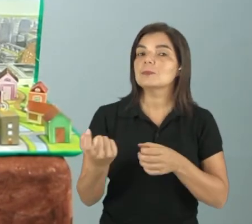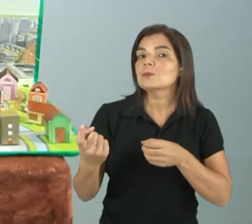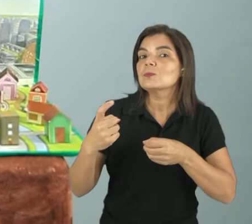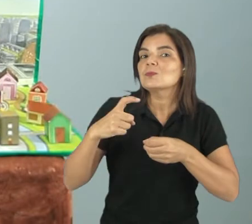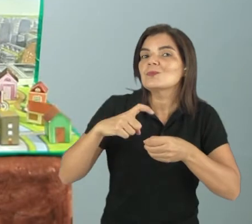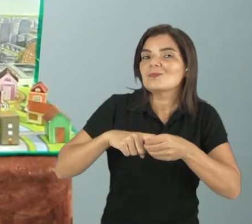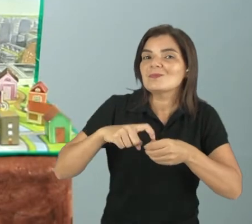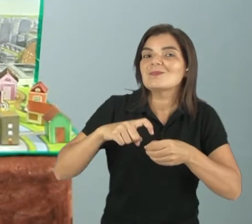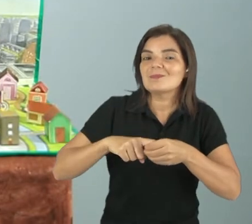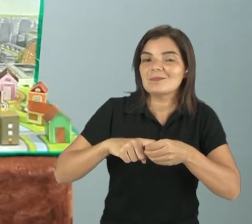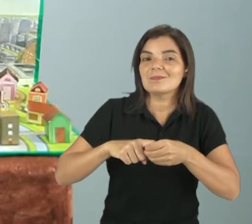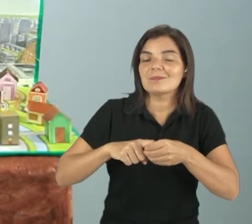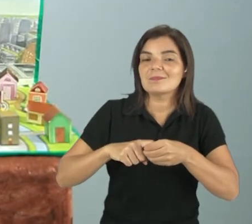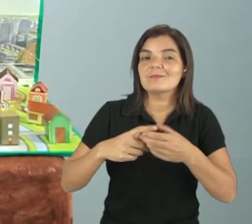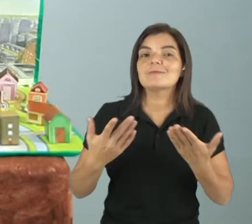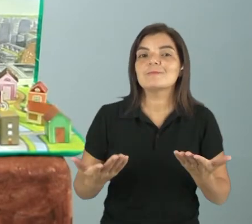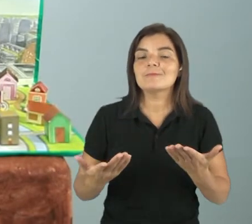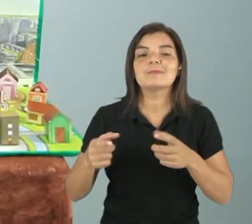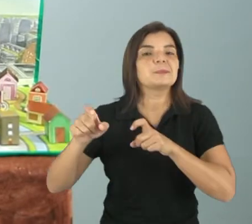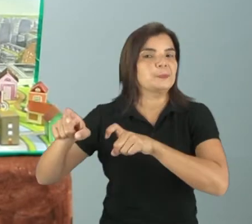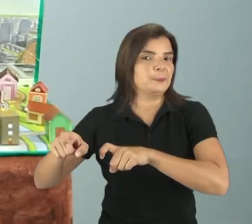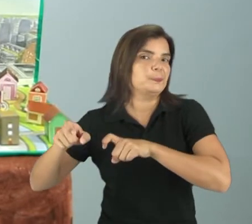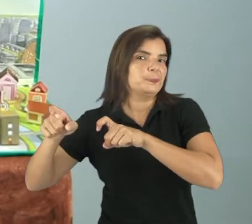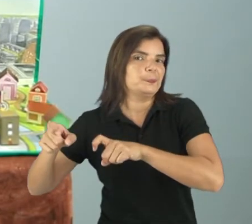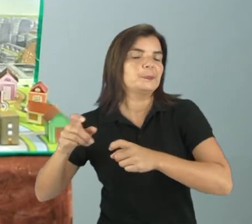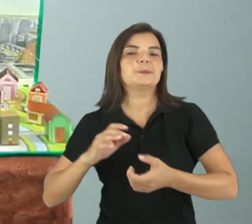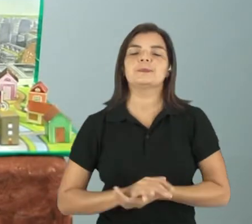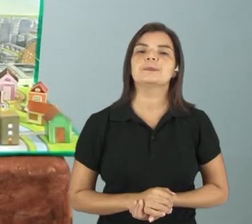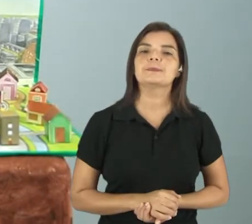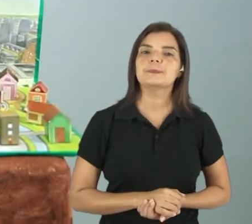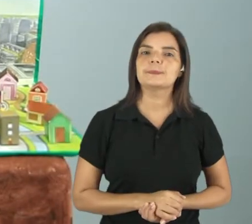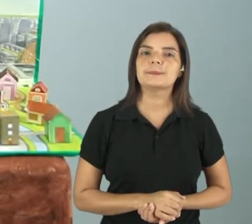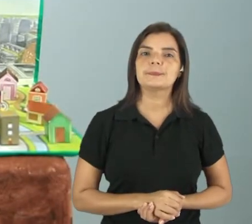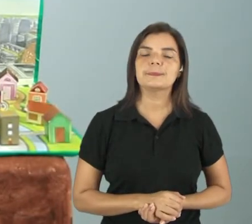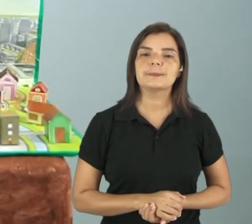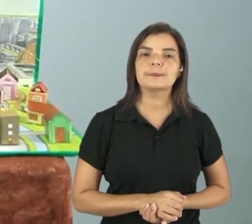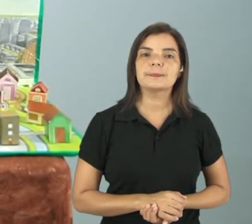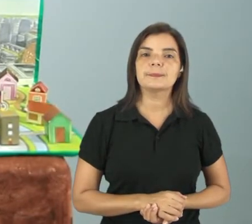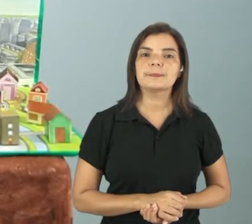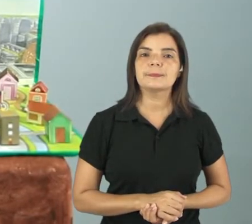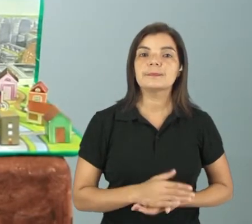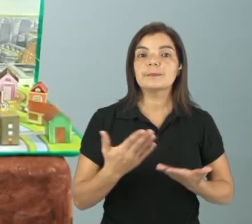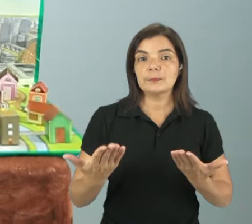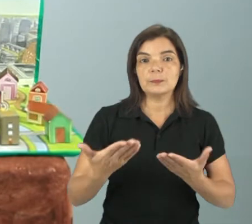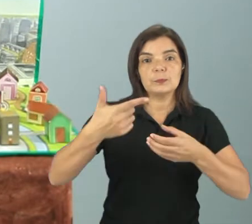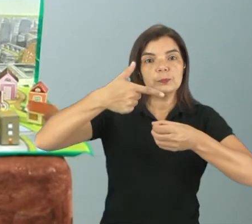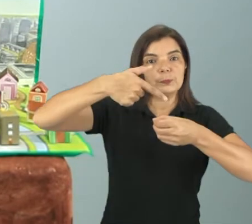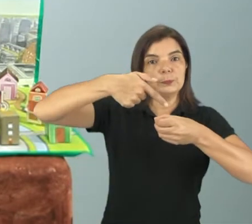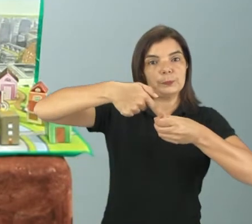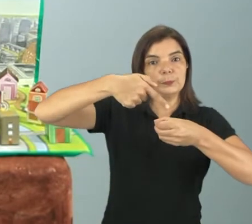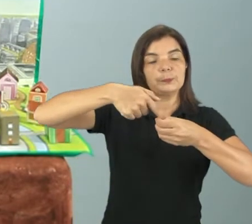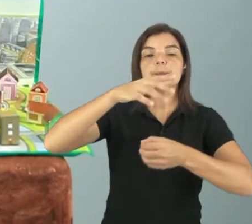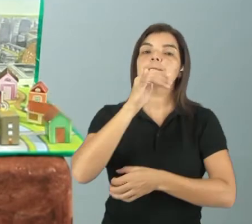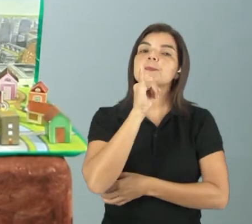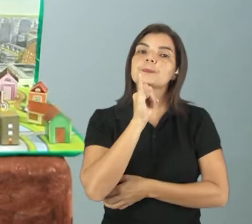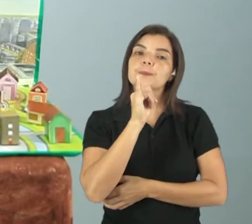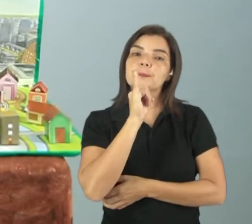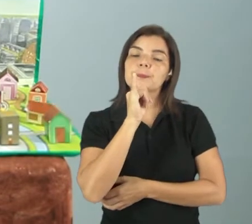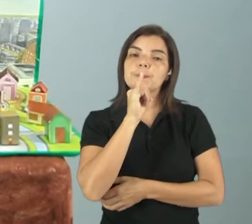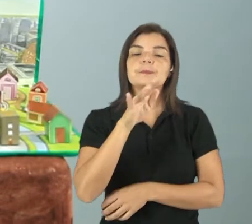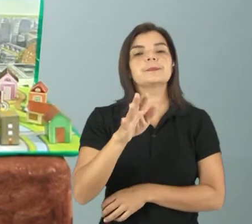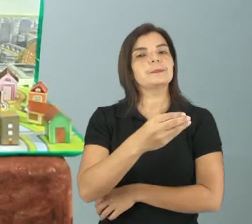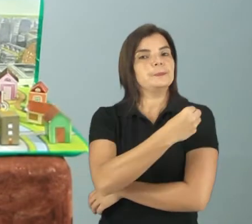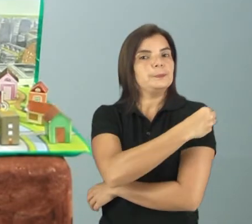né, aqui para a zona rural. Voltando à situação do combustível, por exemplo, o